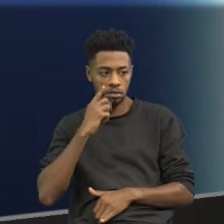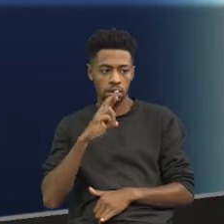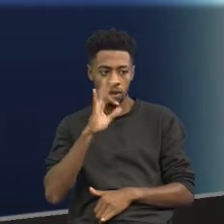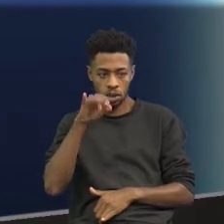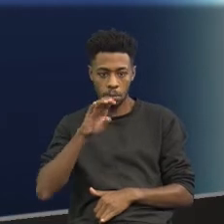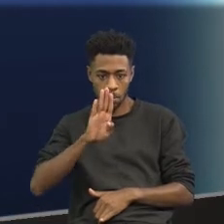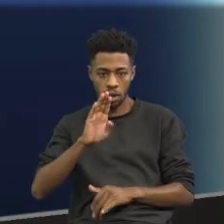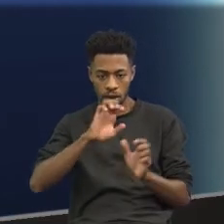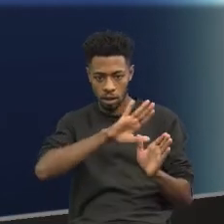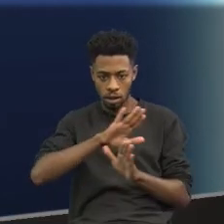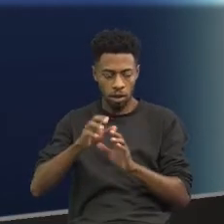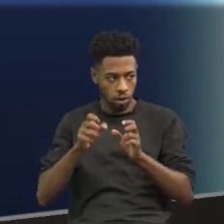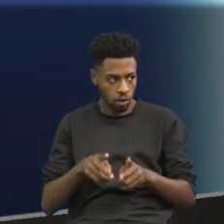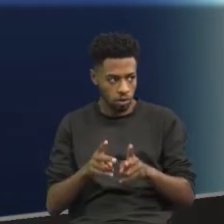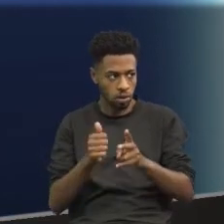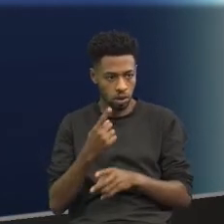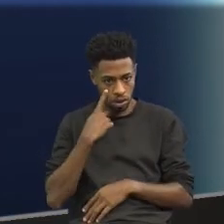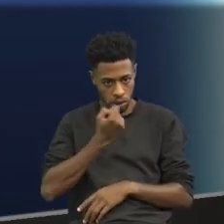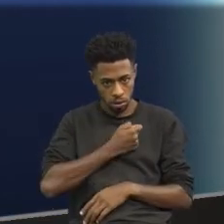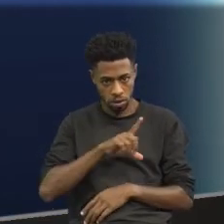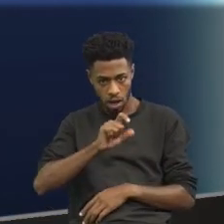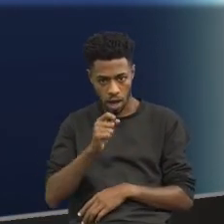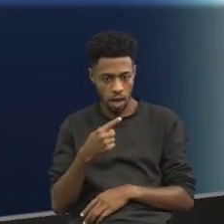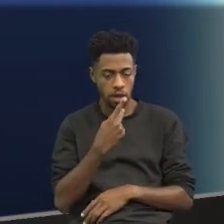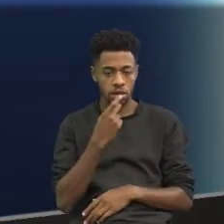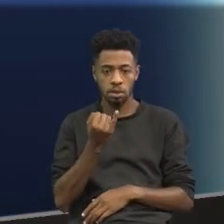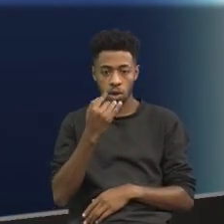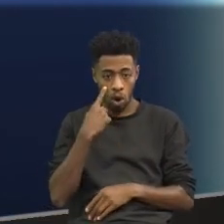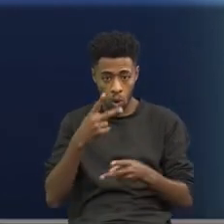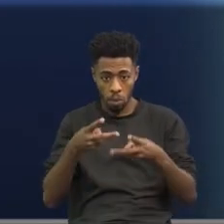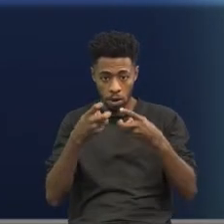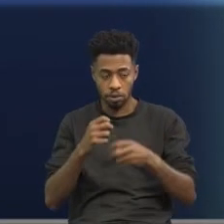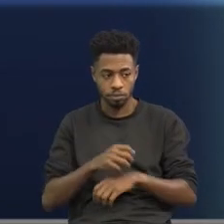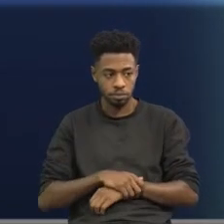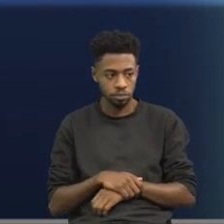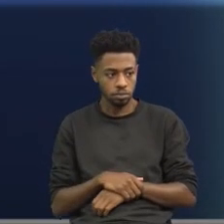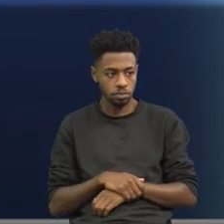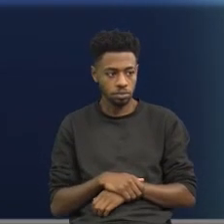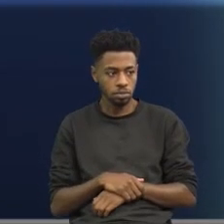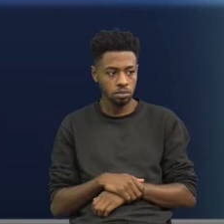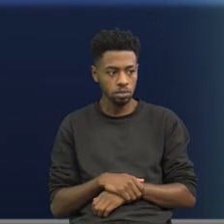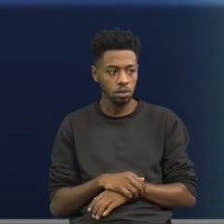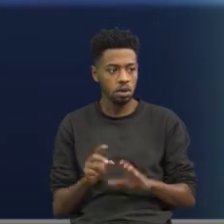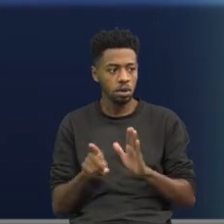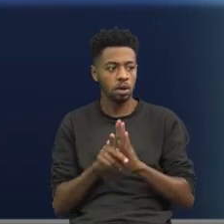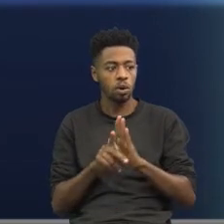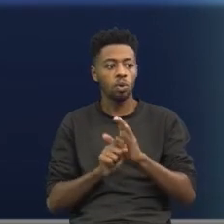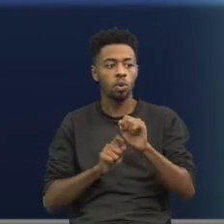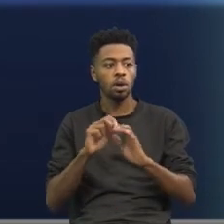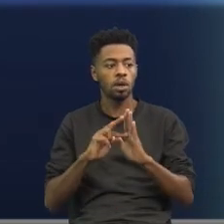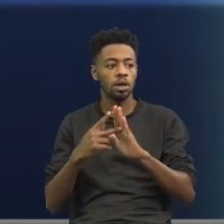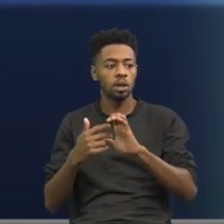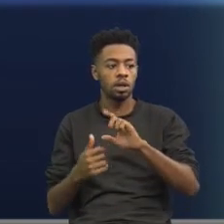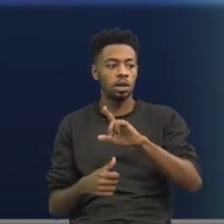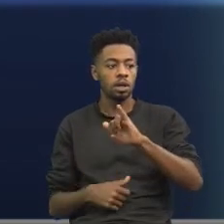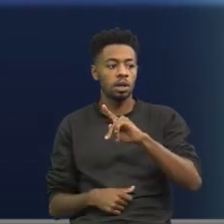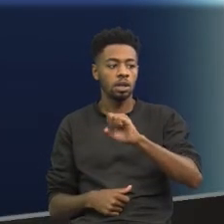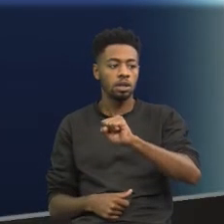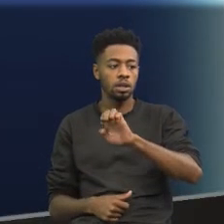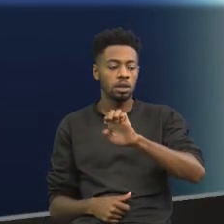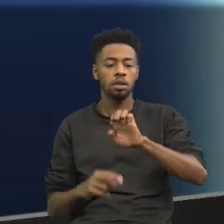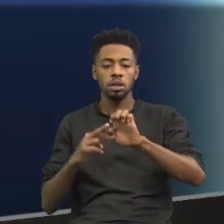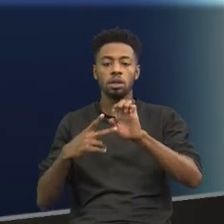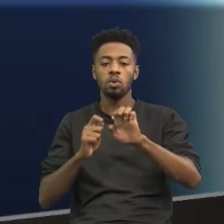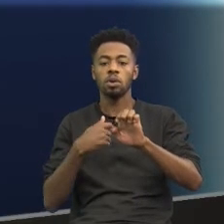Questão número dez. Bom, décima questão, ele diz. Observa-se a elipse de um substantivo no trecho. O que é elipse? Elipse é